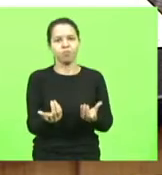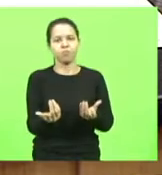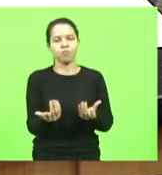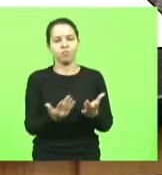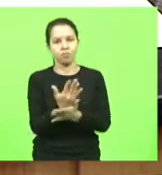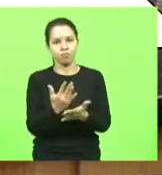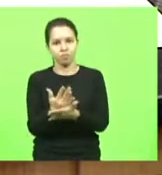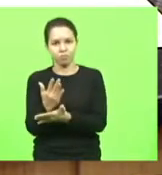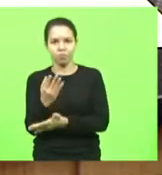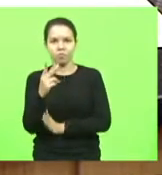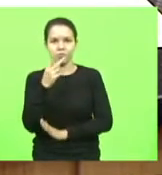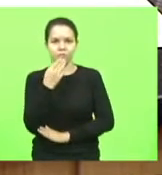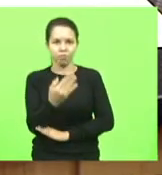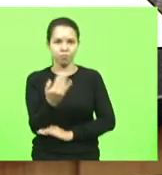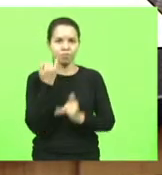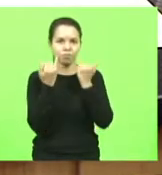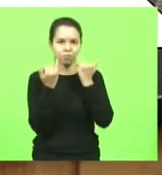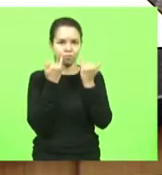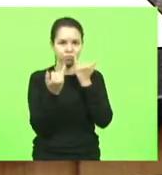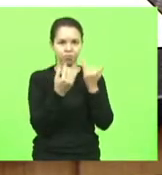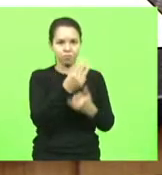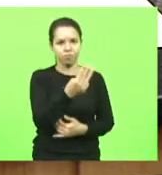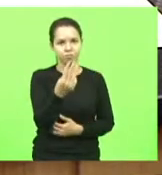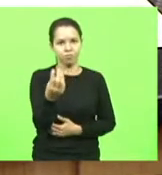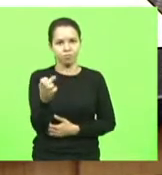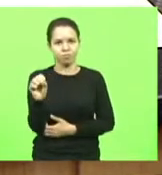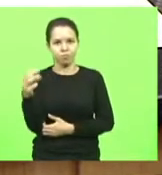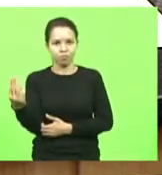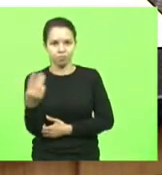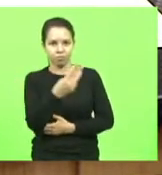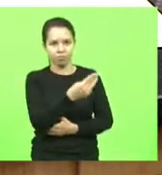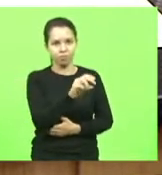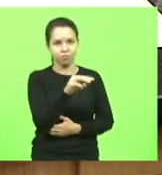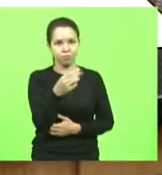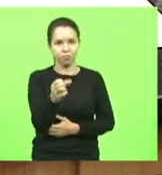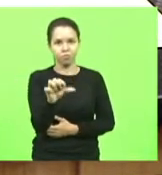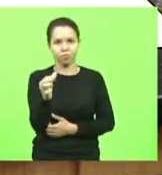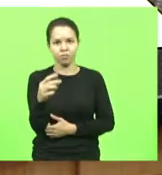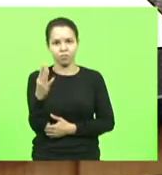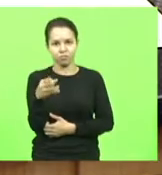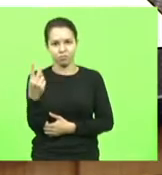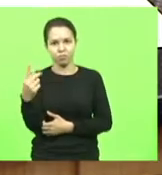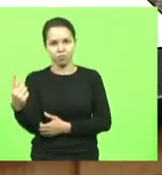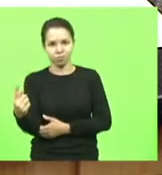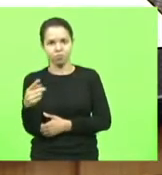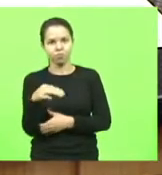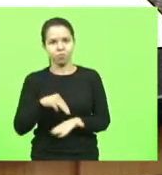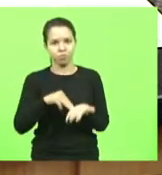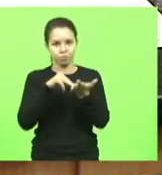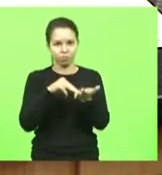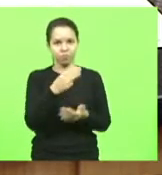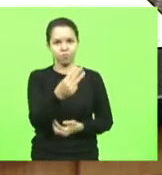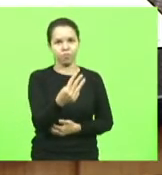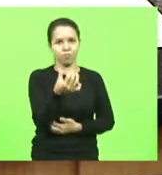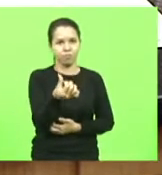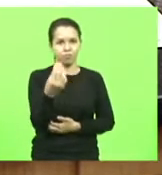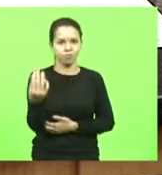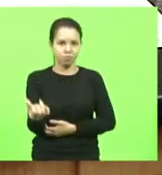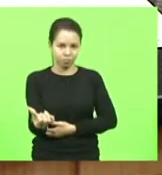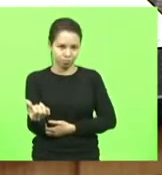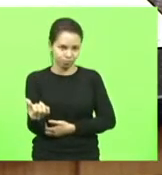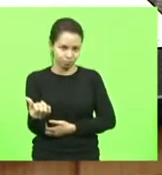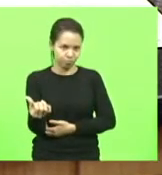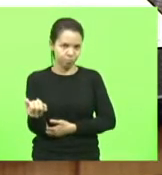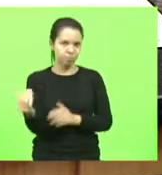os pedidos de informação número 383 a 393-2021, as moções números 366 a